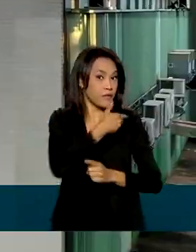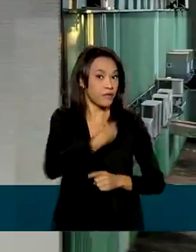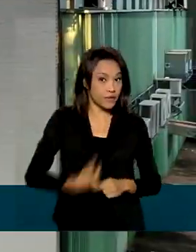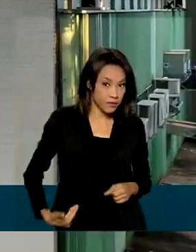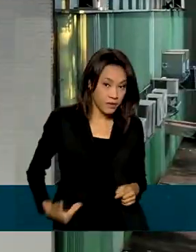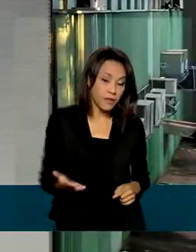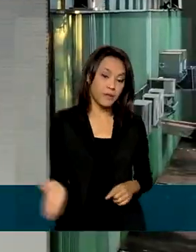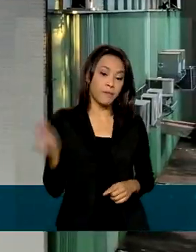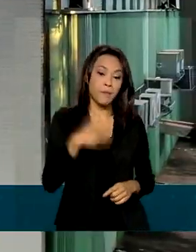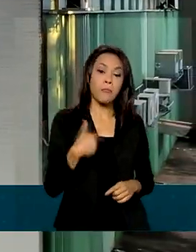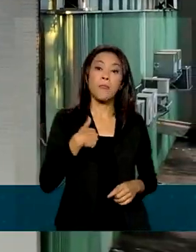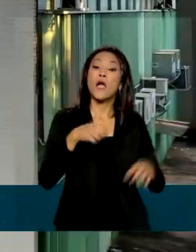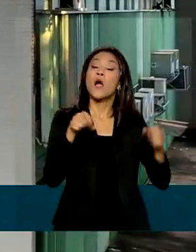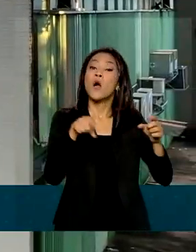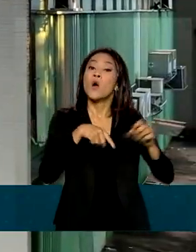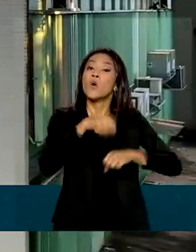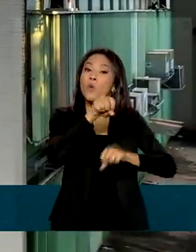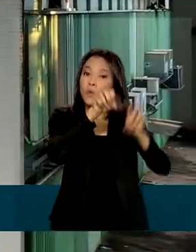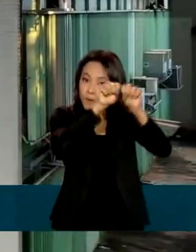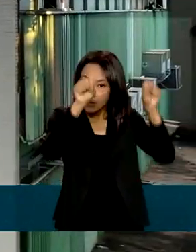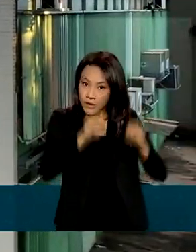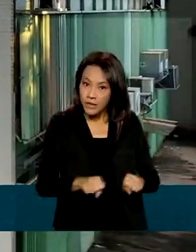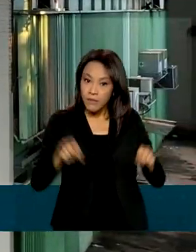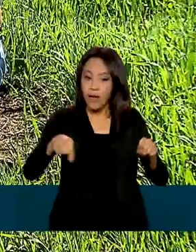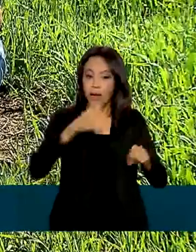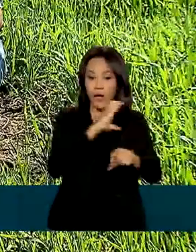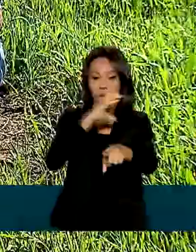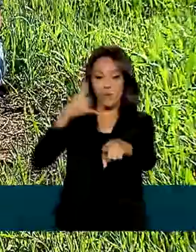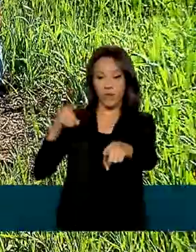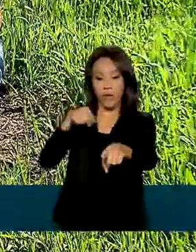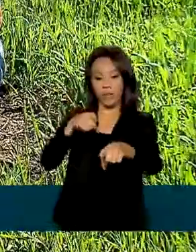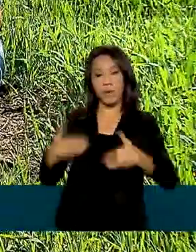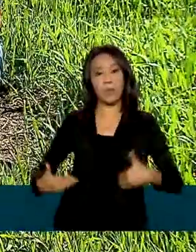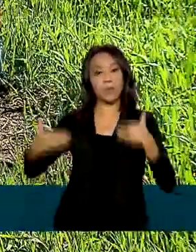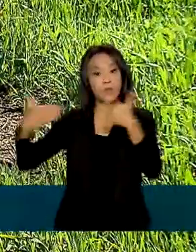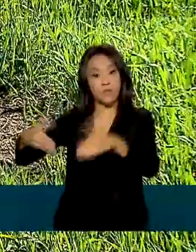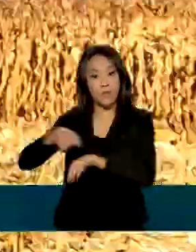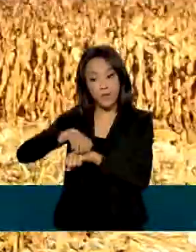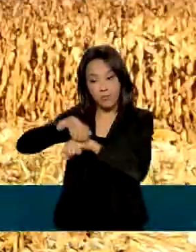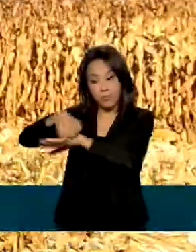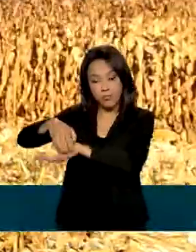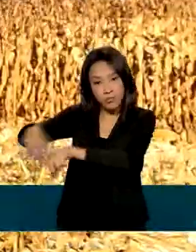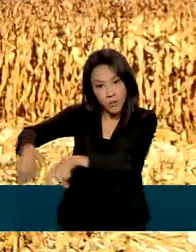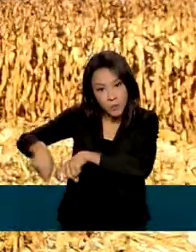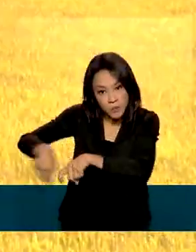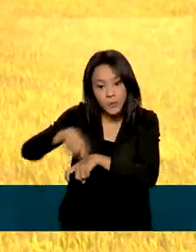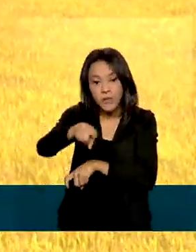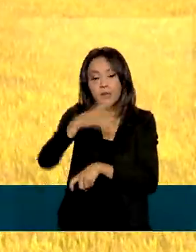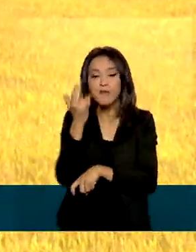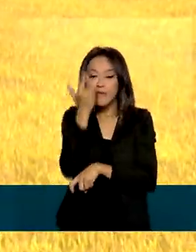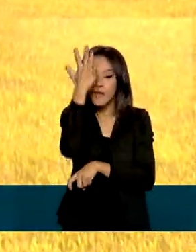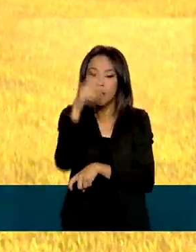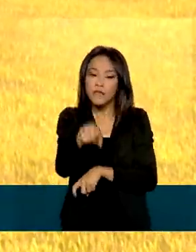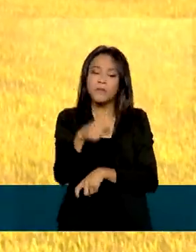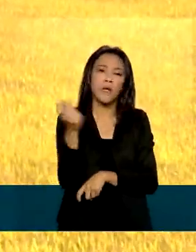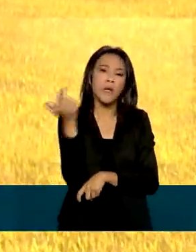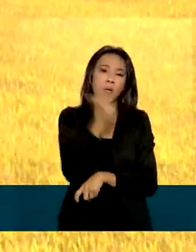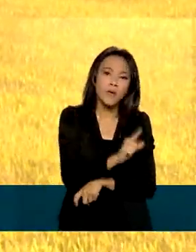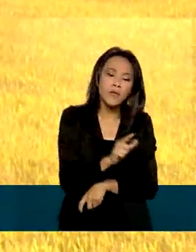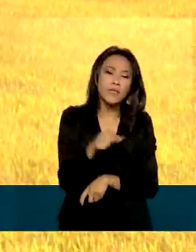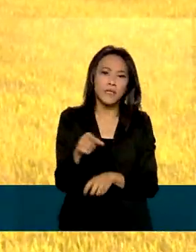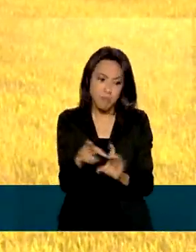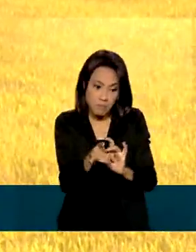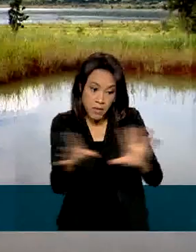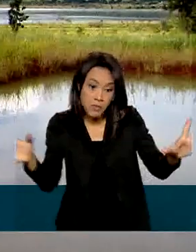O sistema é coordenado pelo Ministério da Agricultura e facilita a vida do proprietário rural na obtenção de licenças